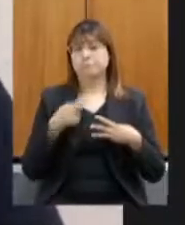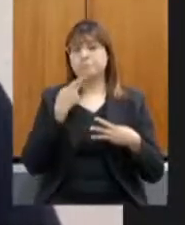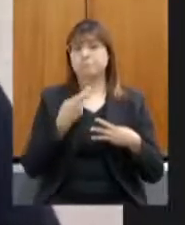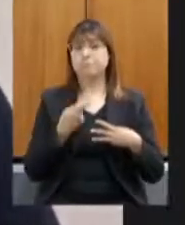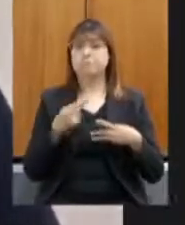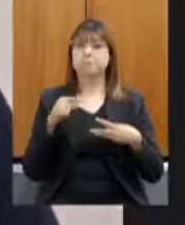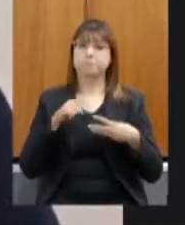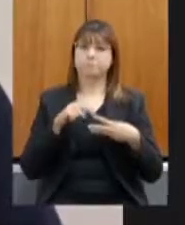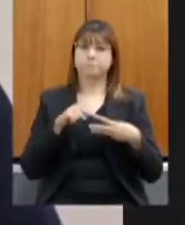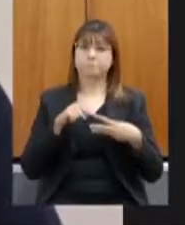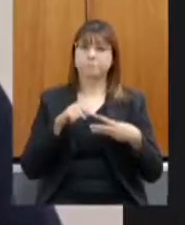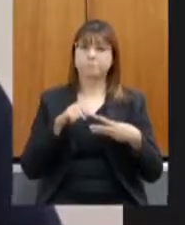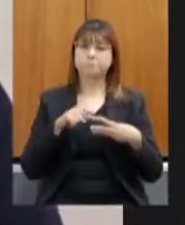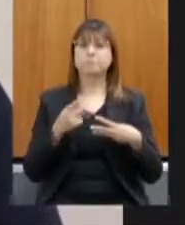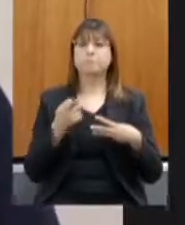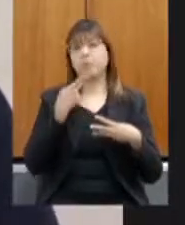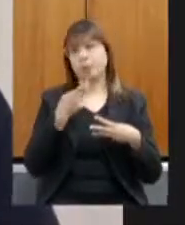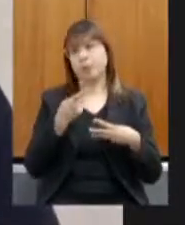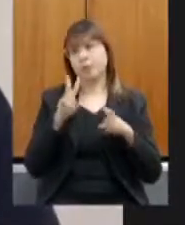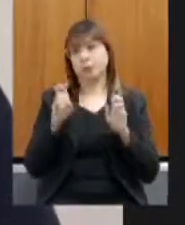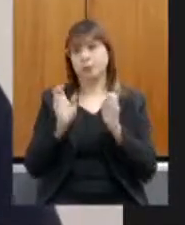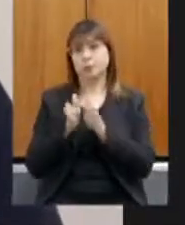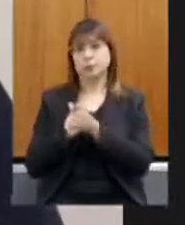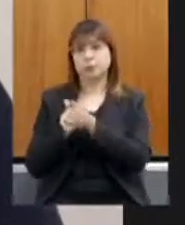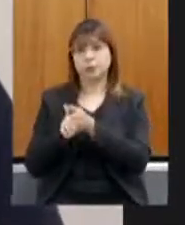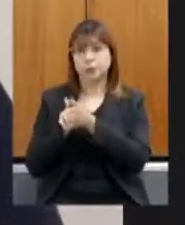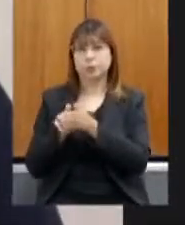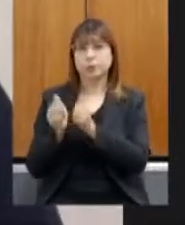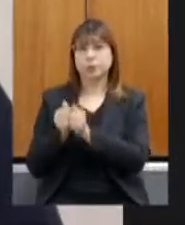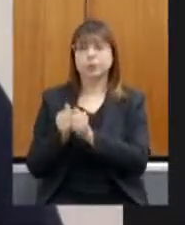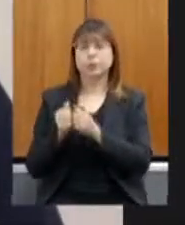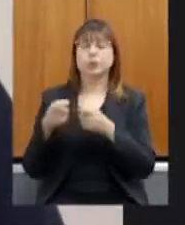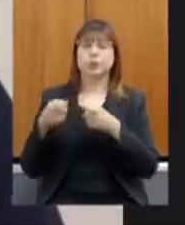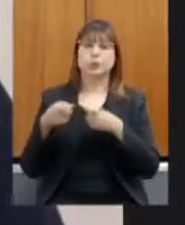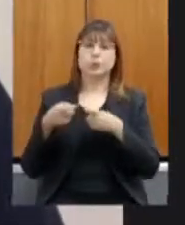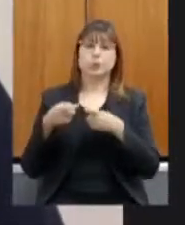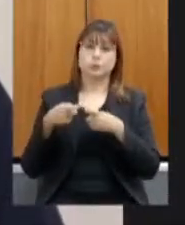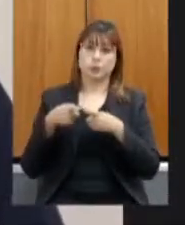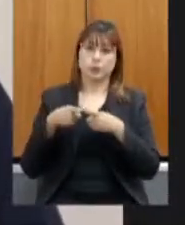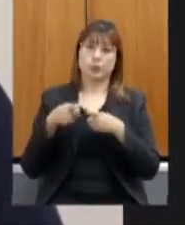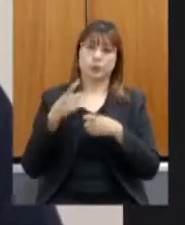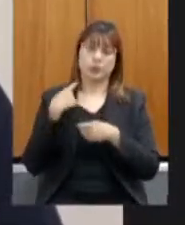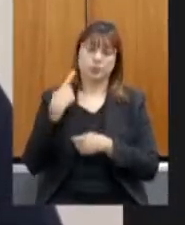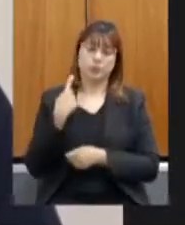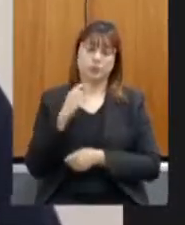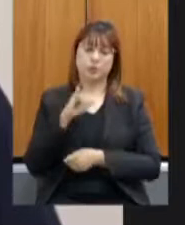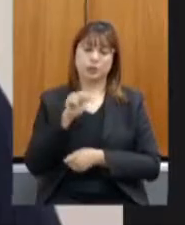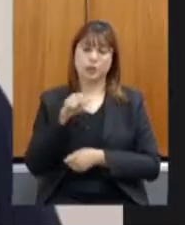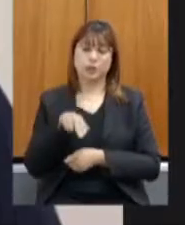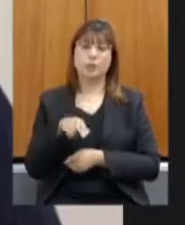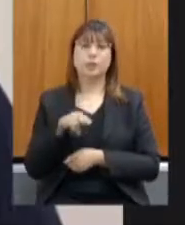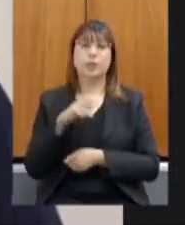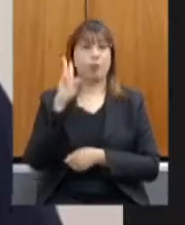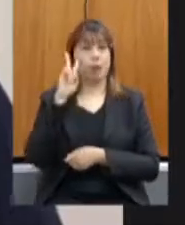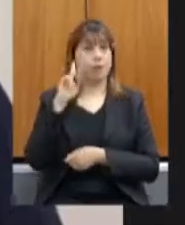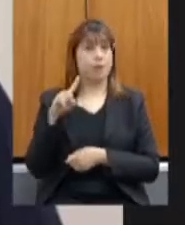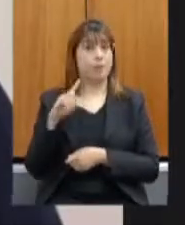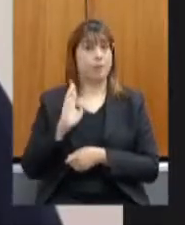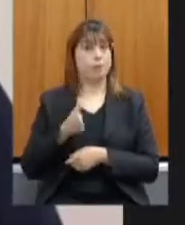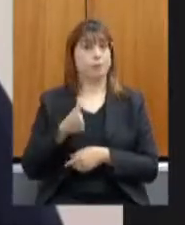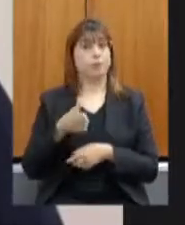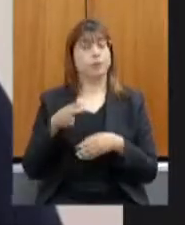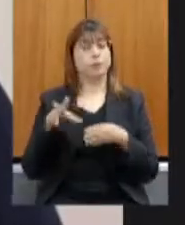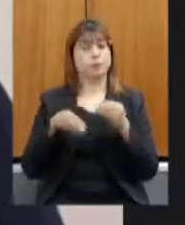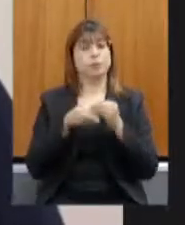Primeiro, já que a está falando do Vale do Jequichonha com o deputado Jean Freire, é só lembrar que a gente mandou uma emenda via